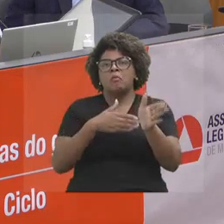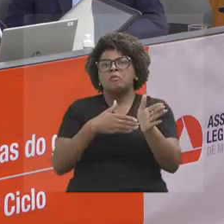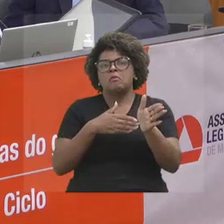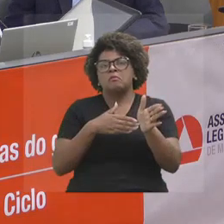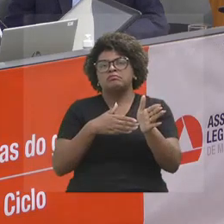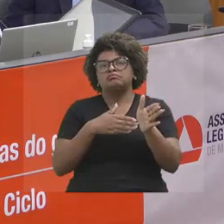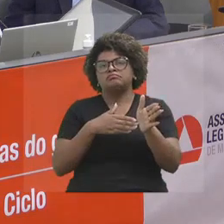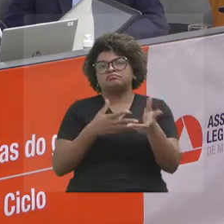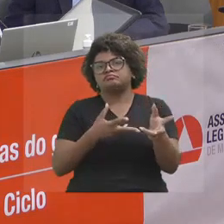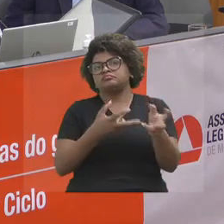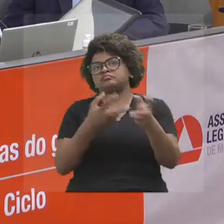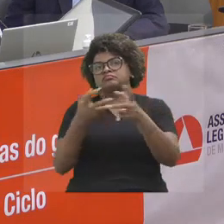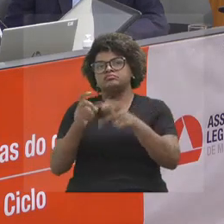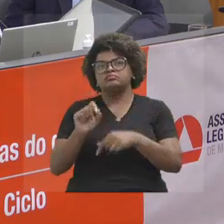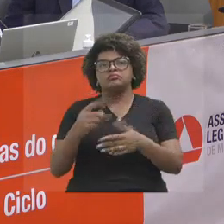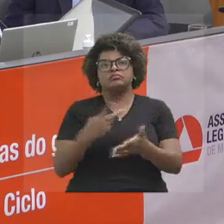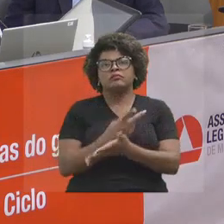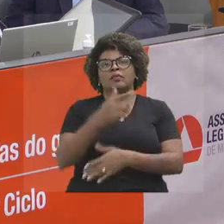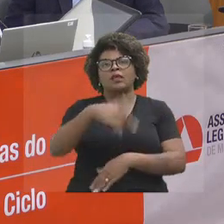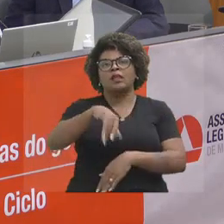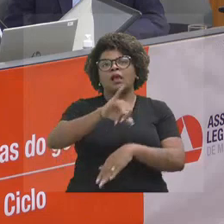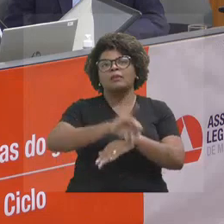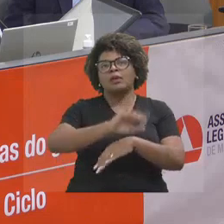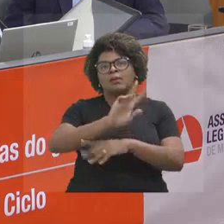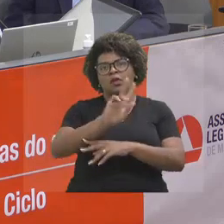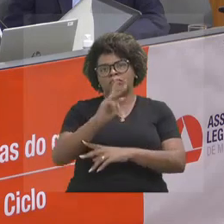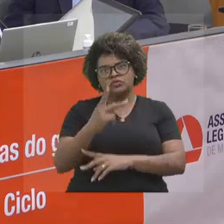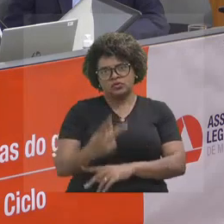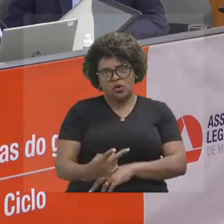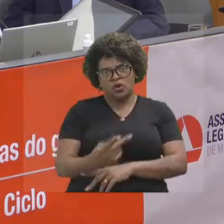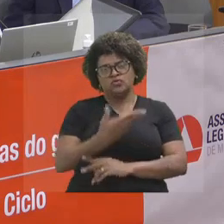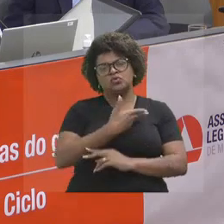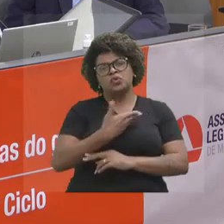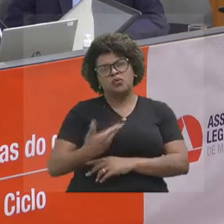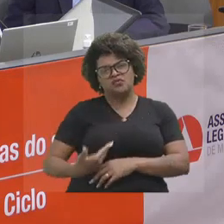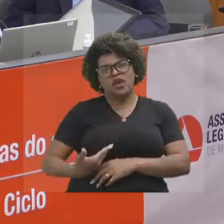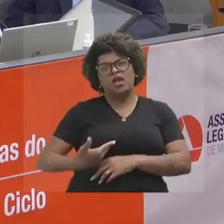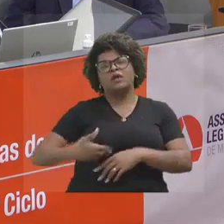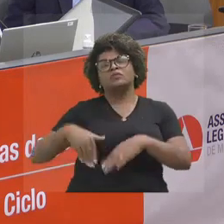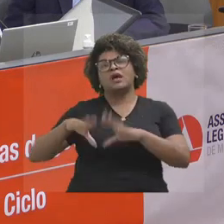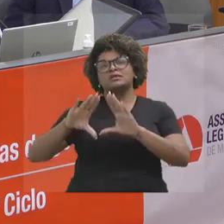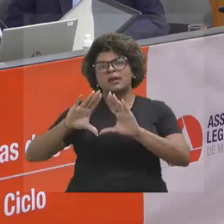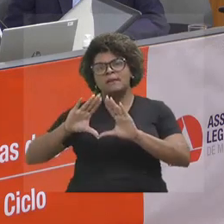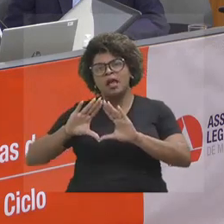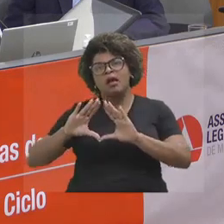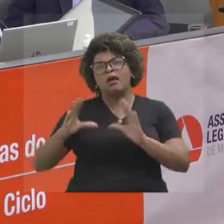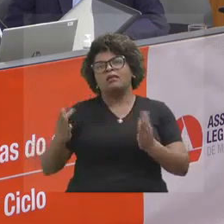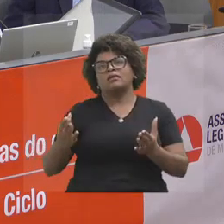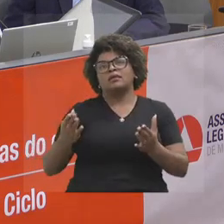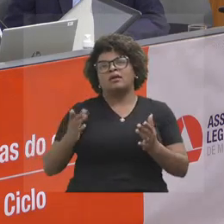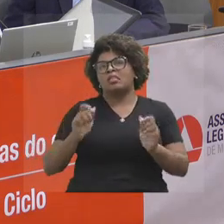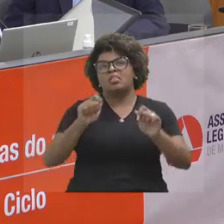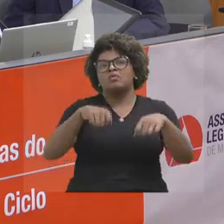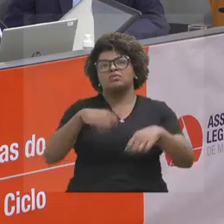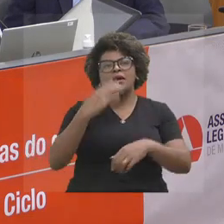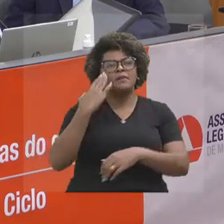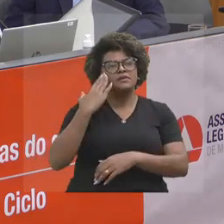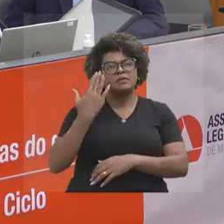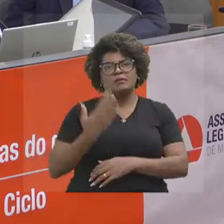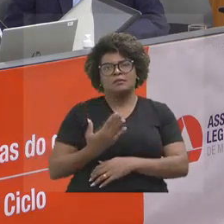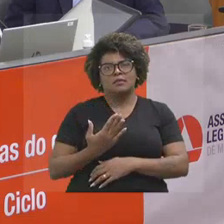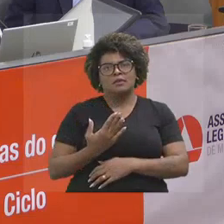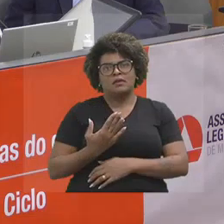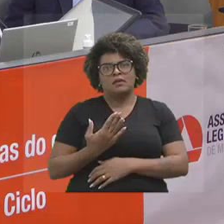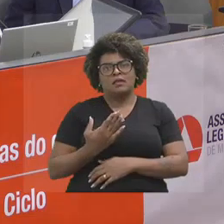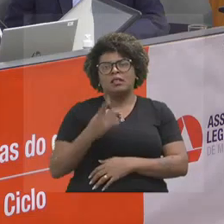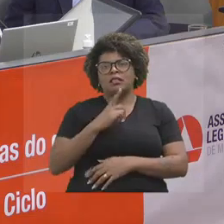aqui na capital, tanto no governo quanto na Assembleia Legislativa, até com um pouco menos de dificuldade, porque